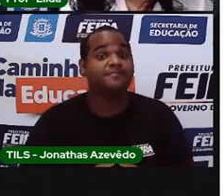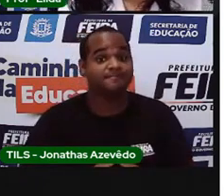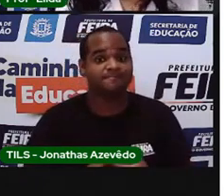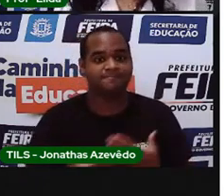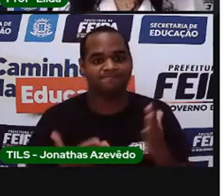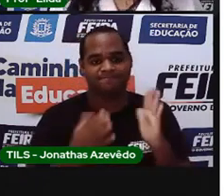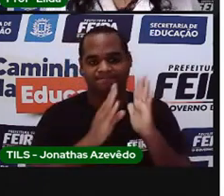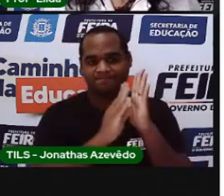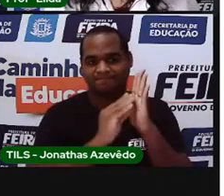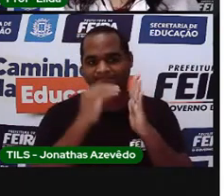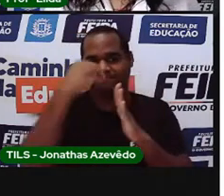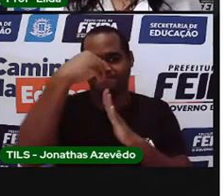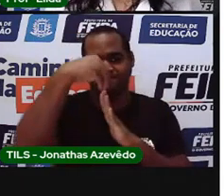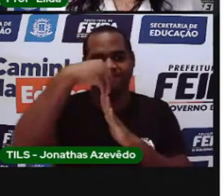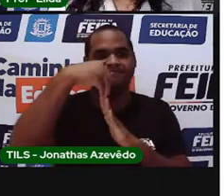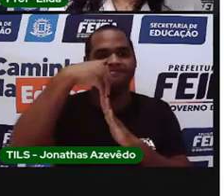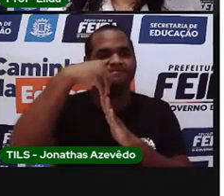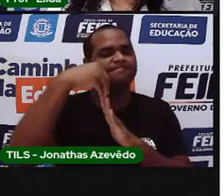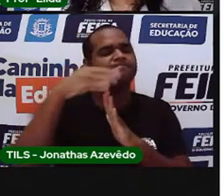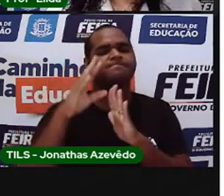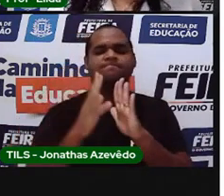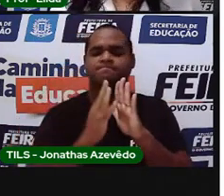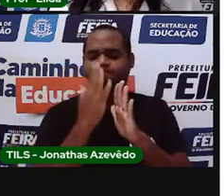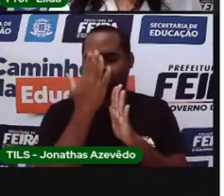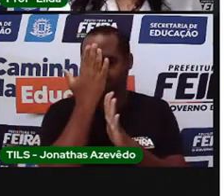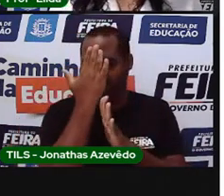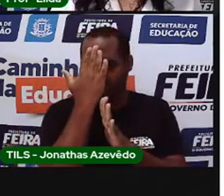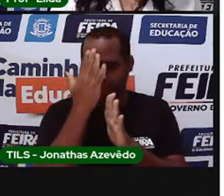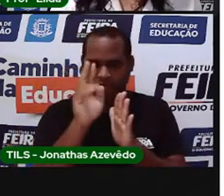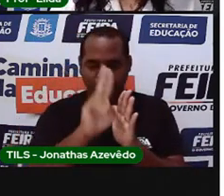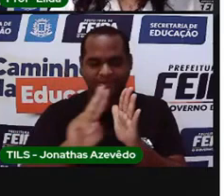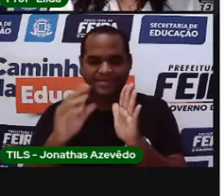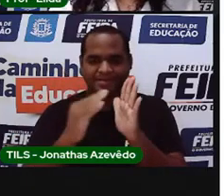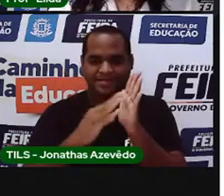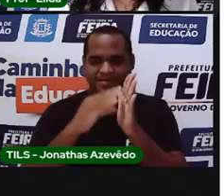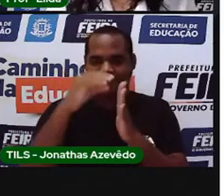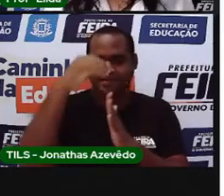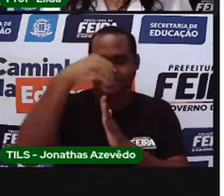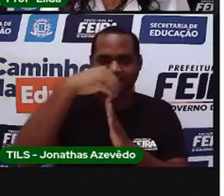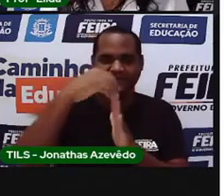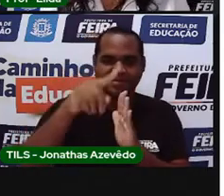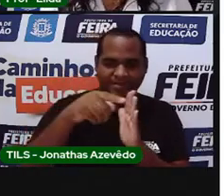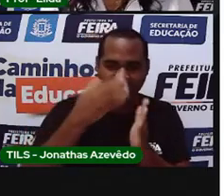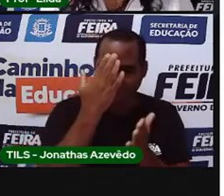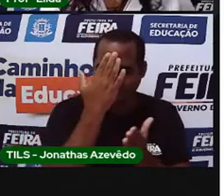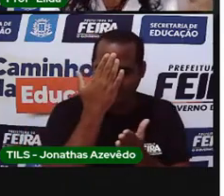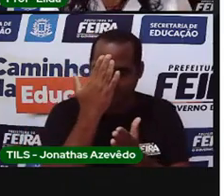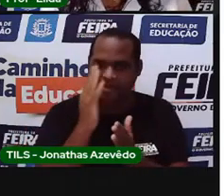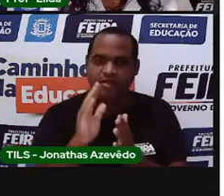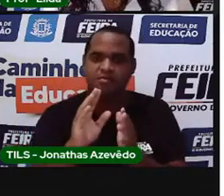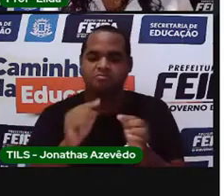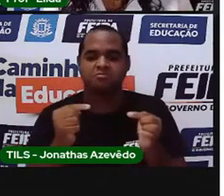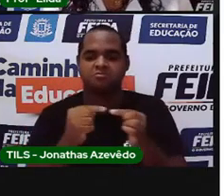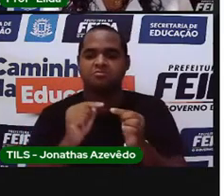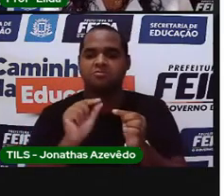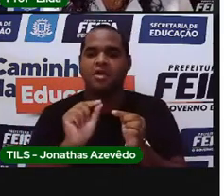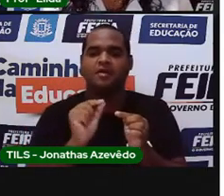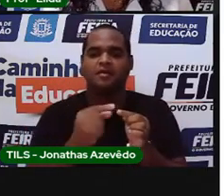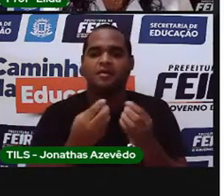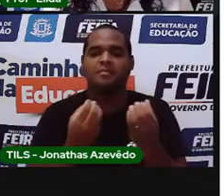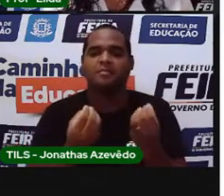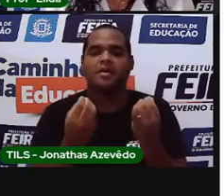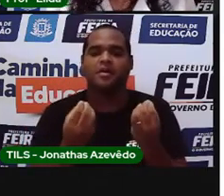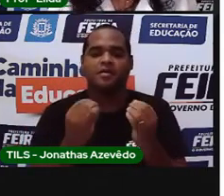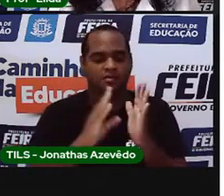Nosso calendário. Vocês já sabem utilizar o calendário? Vocês já sabem para que é que serve o